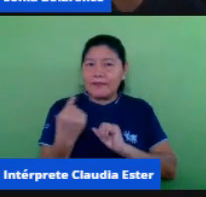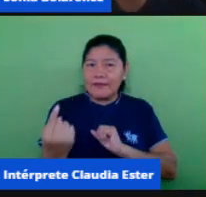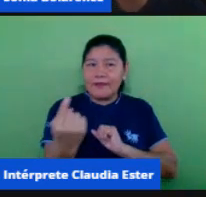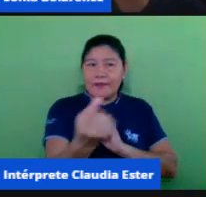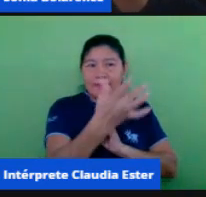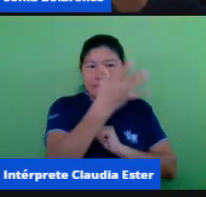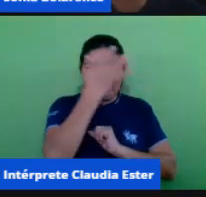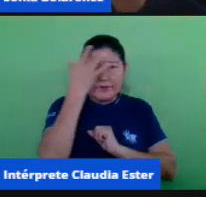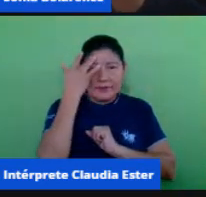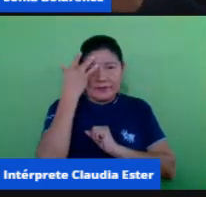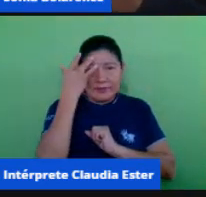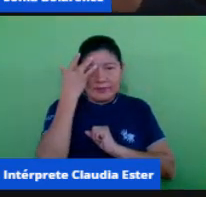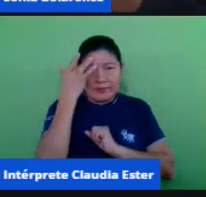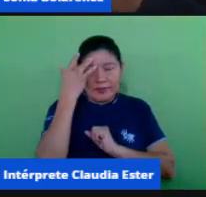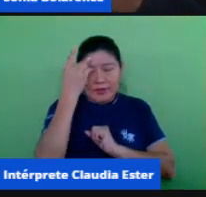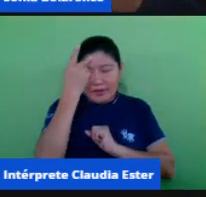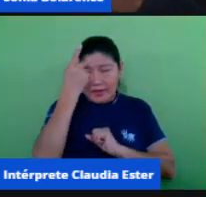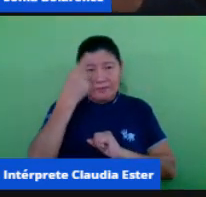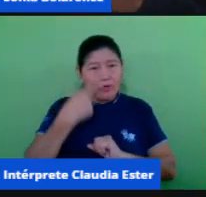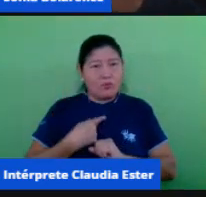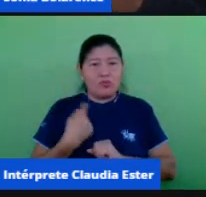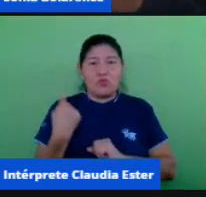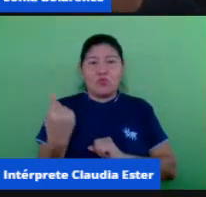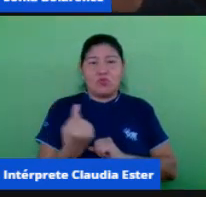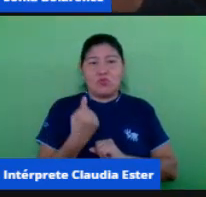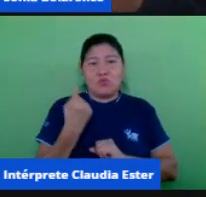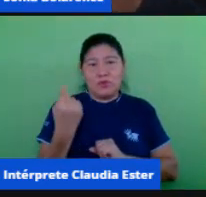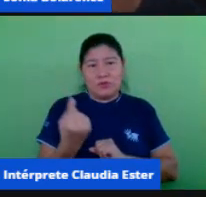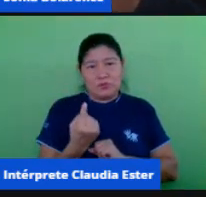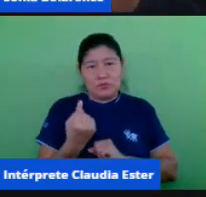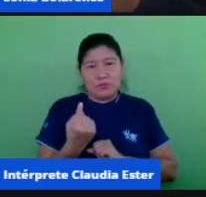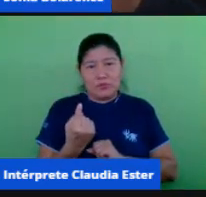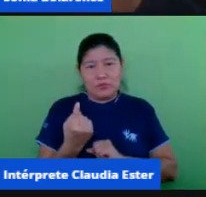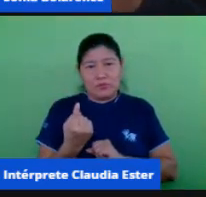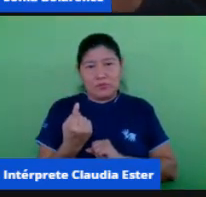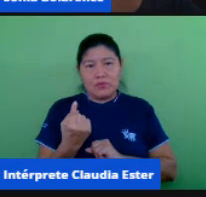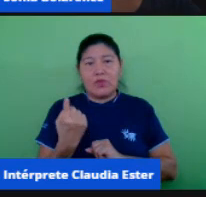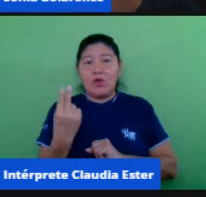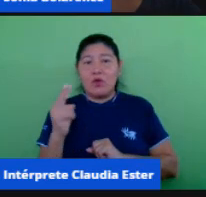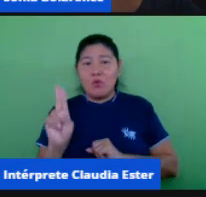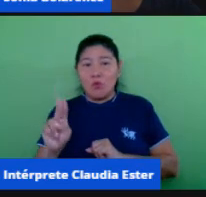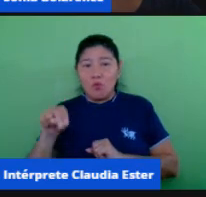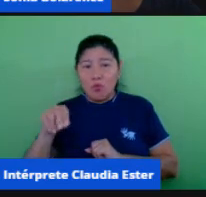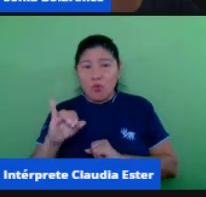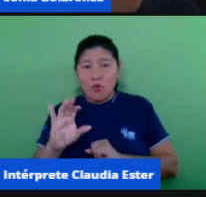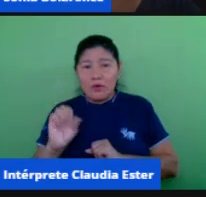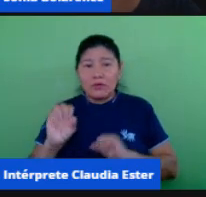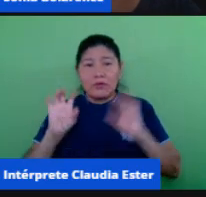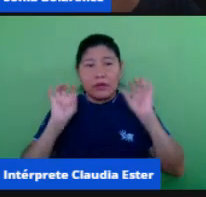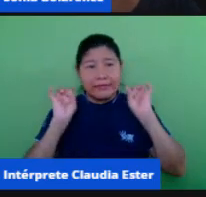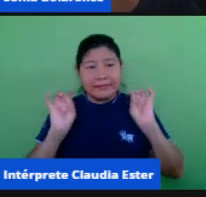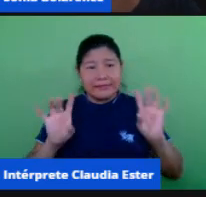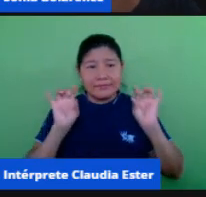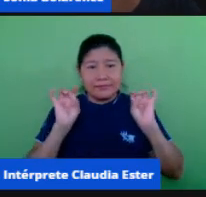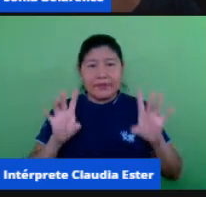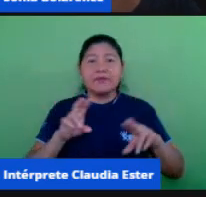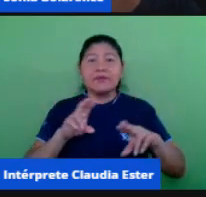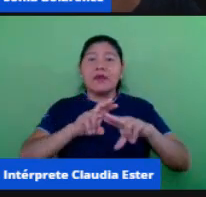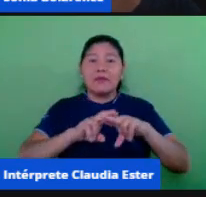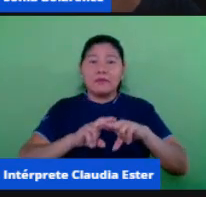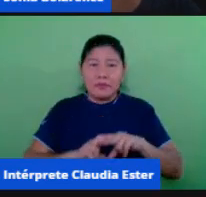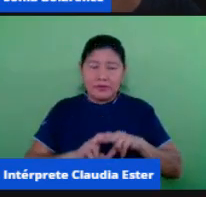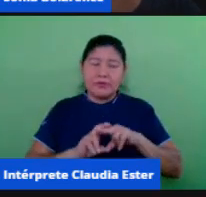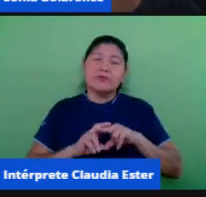diferentes e esses e esses e esses diferentes que nós somos isso é o que marca a